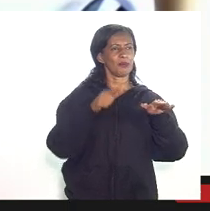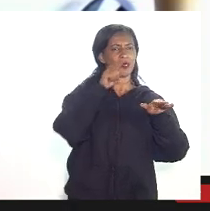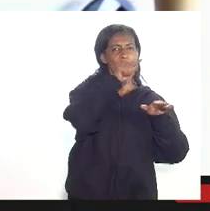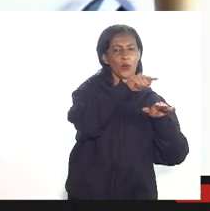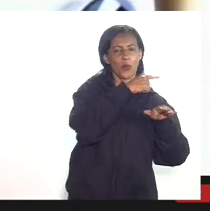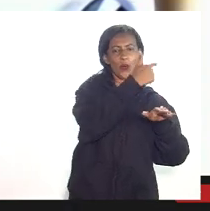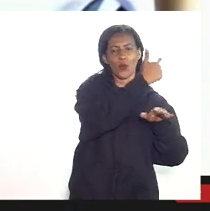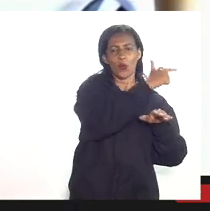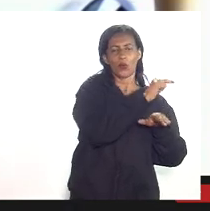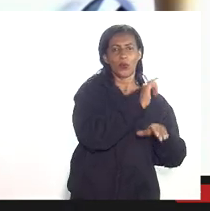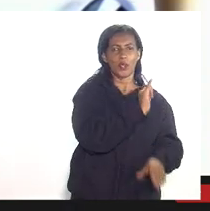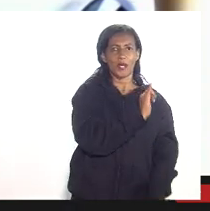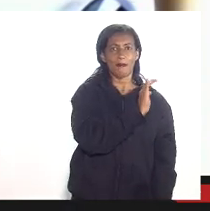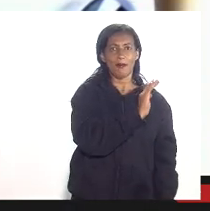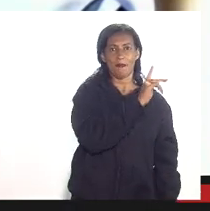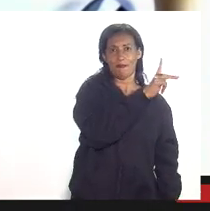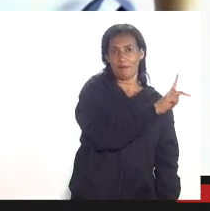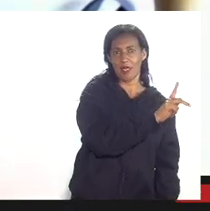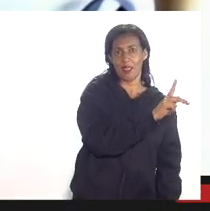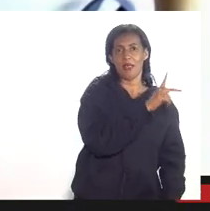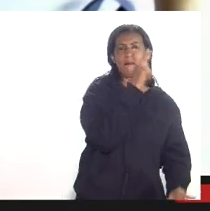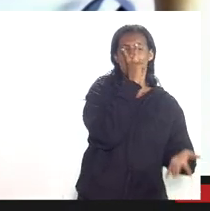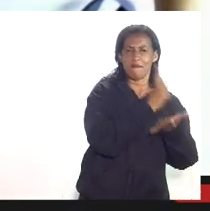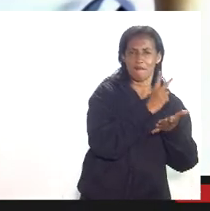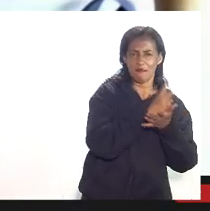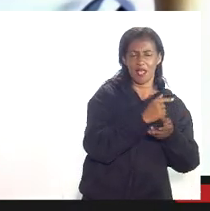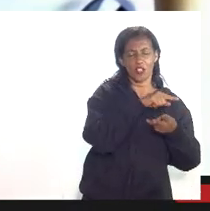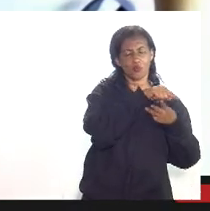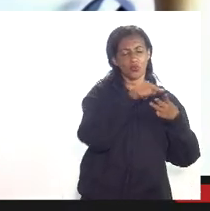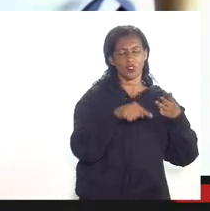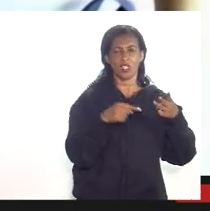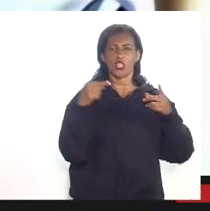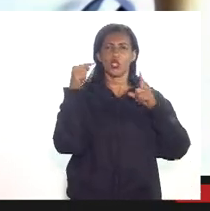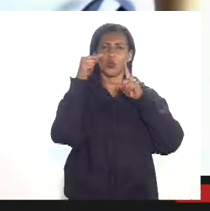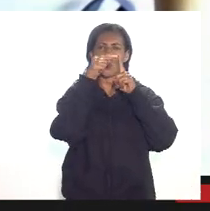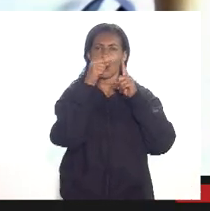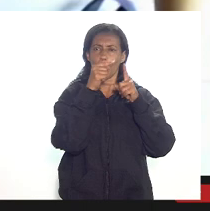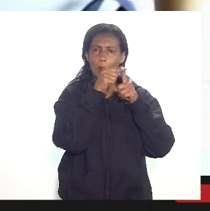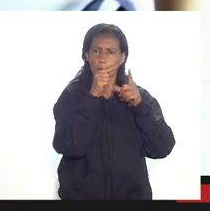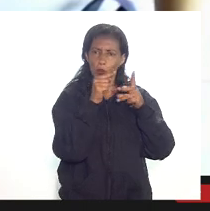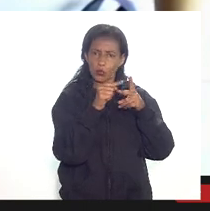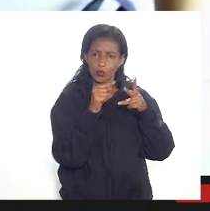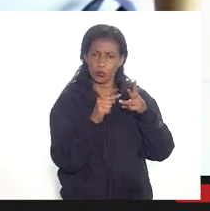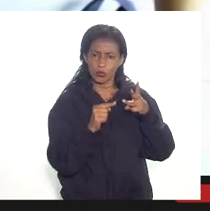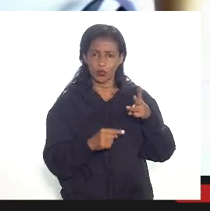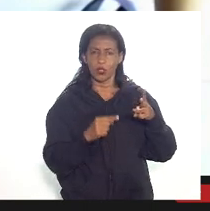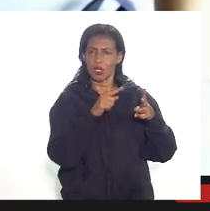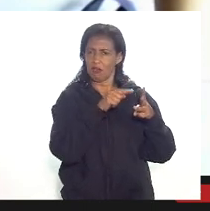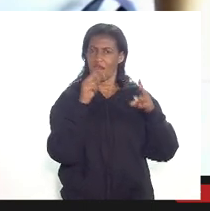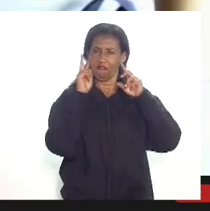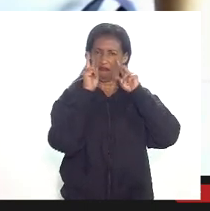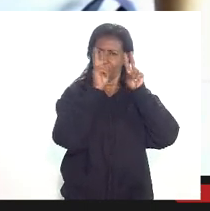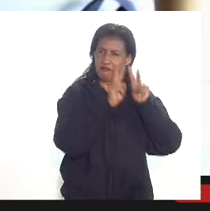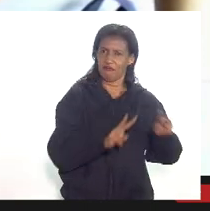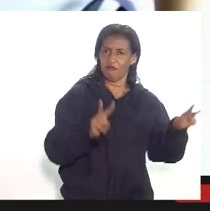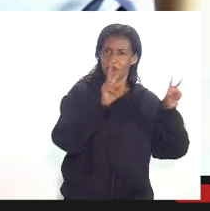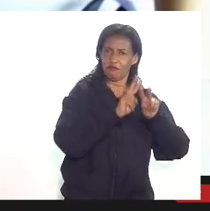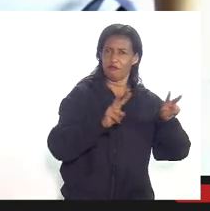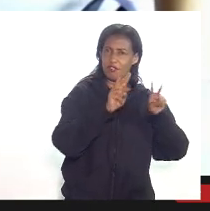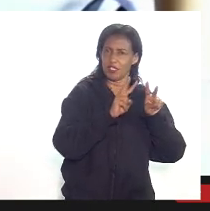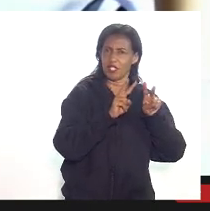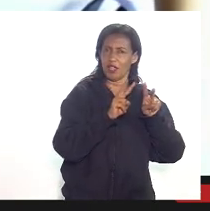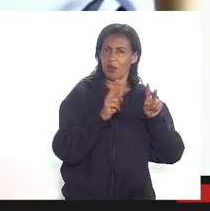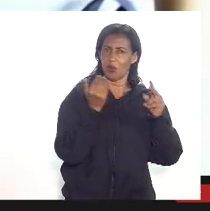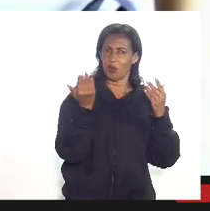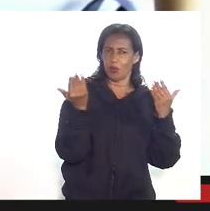para falar sobre esses mesmos três pontos porque seguramente ele tem uma visão que é muito similar